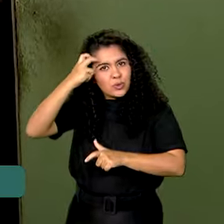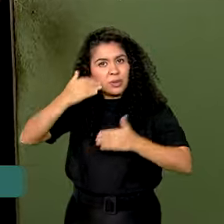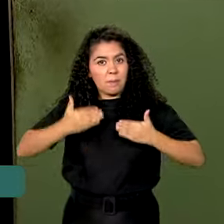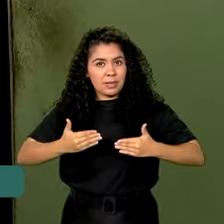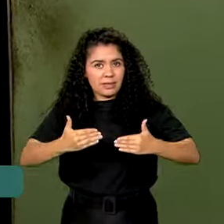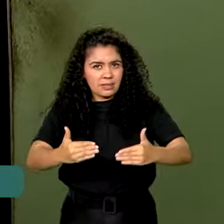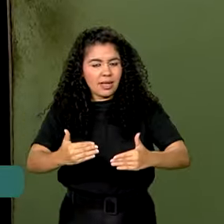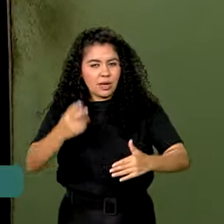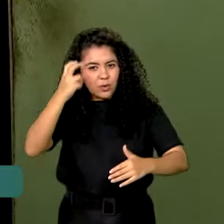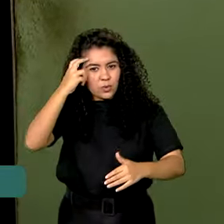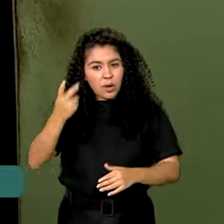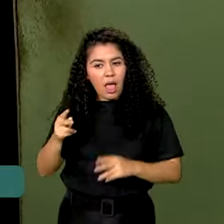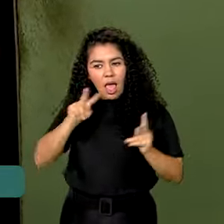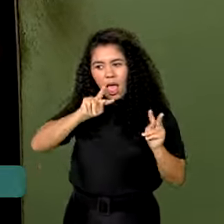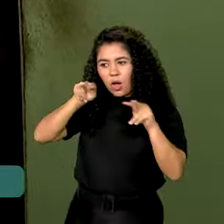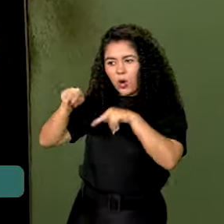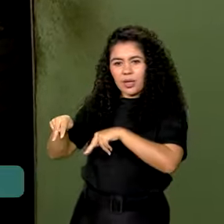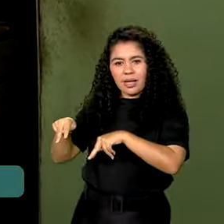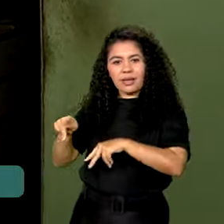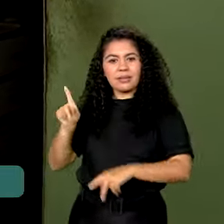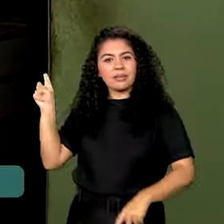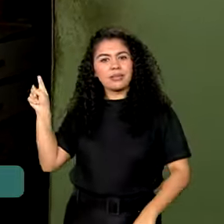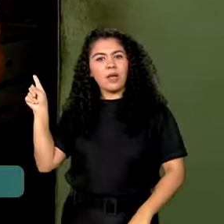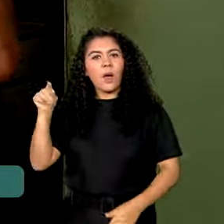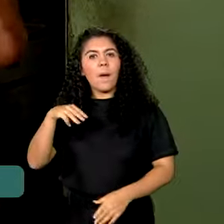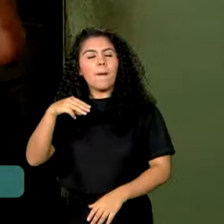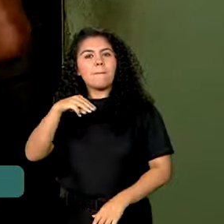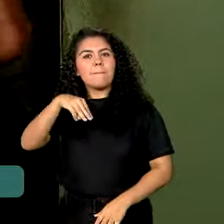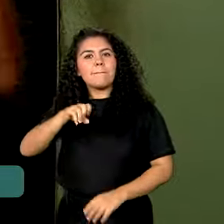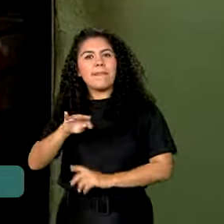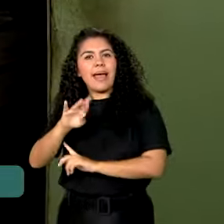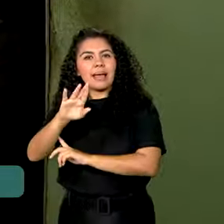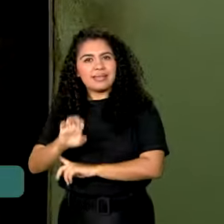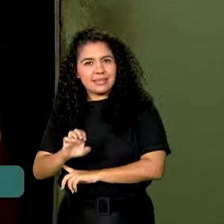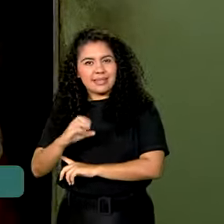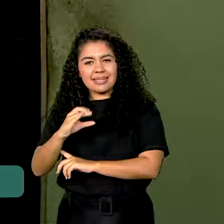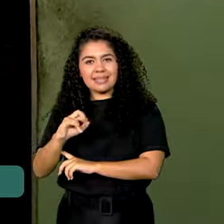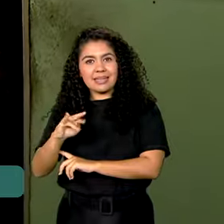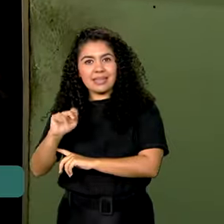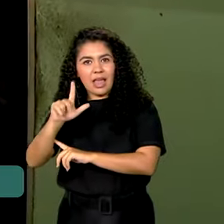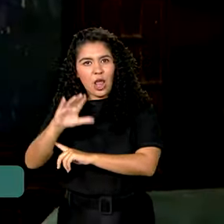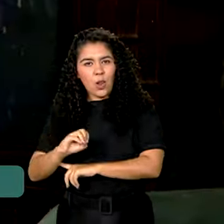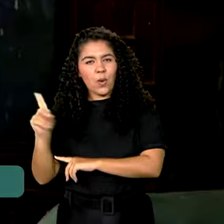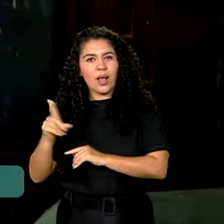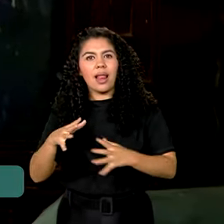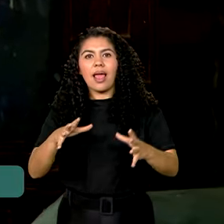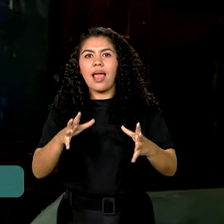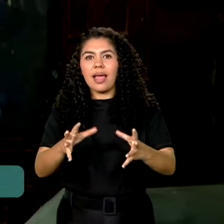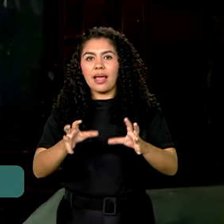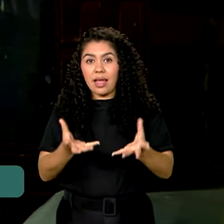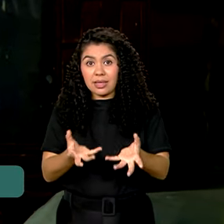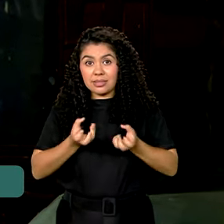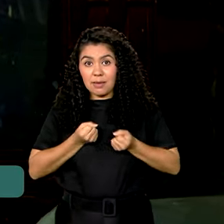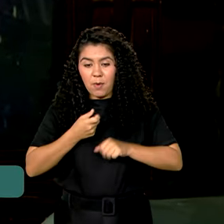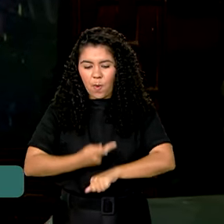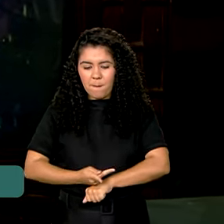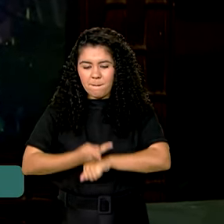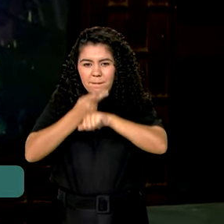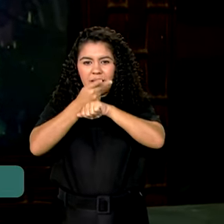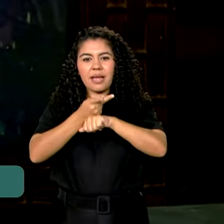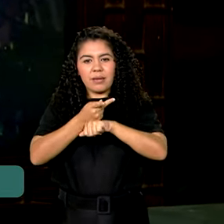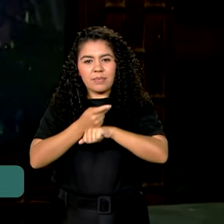No mesmo ano, Mestre Cirilo também recebeu o título de Mestre da Cultura Popular, das mãos do então